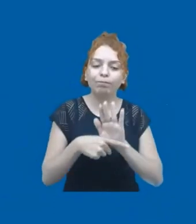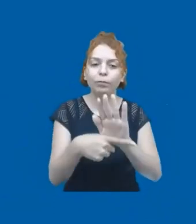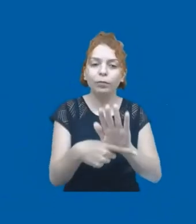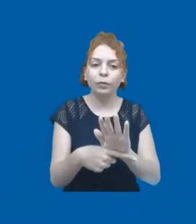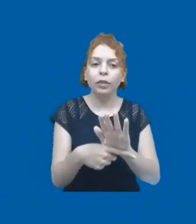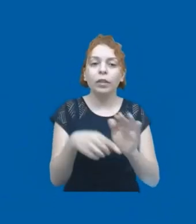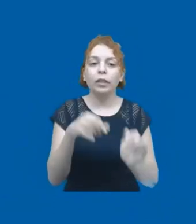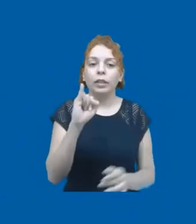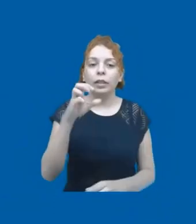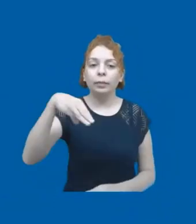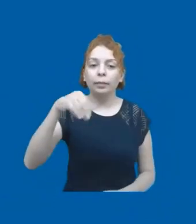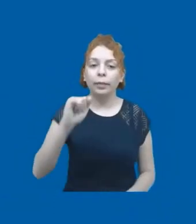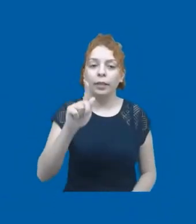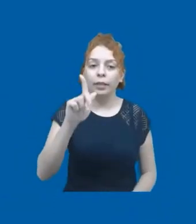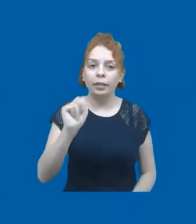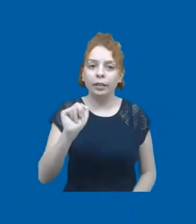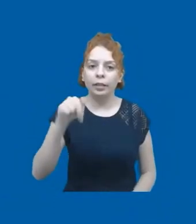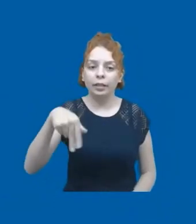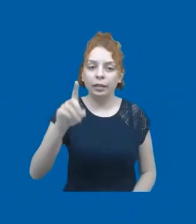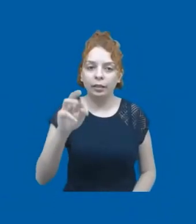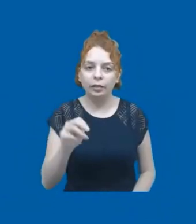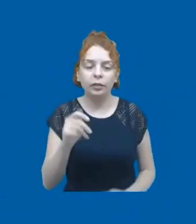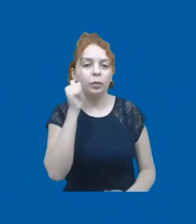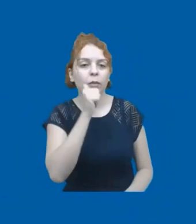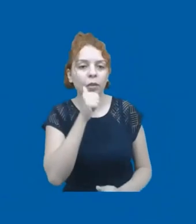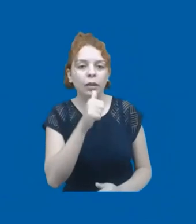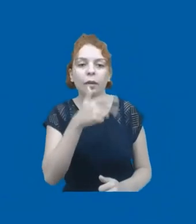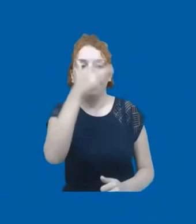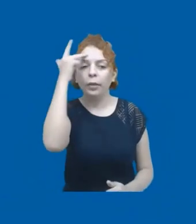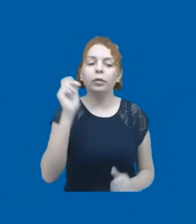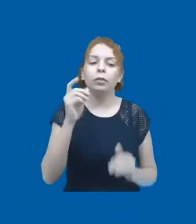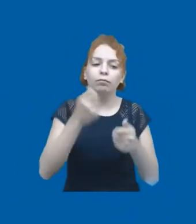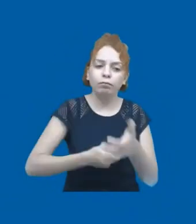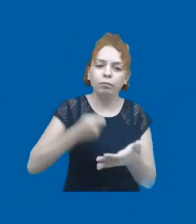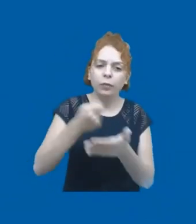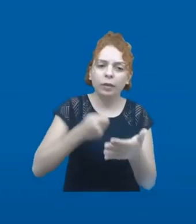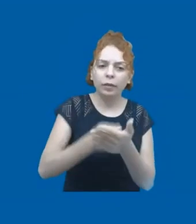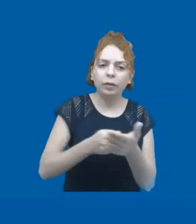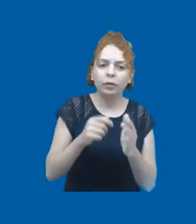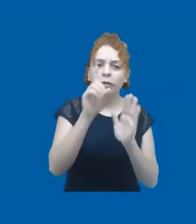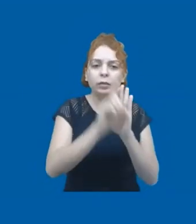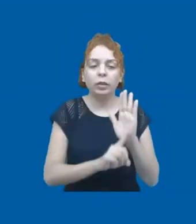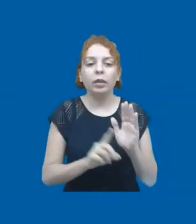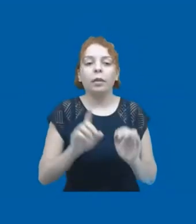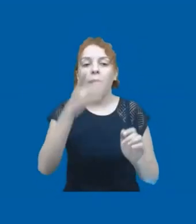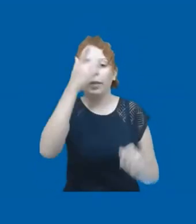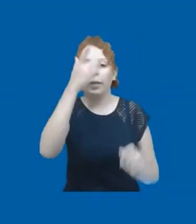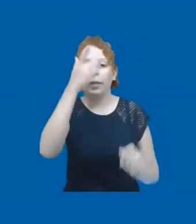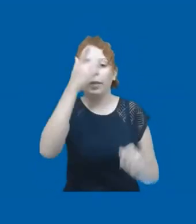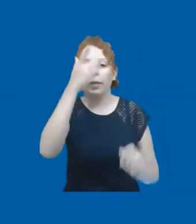aos migrantes, mulheres, pessoas defensoras de direitos humanos, pessoas com deficiência,